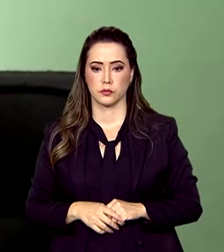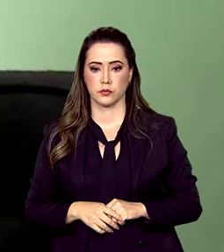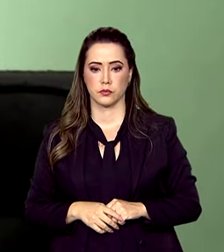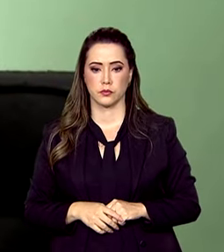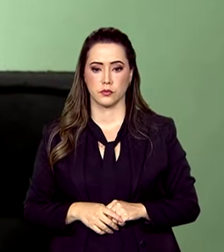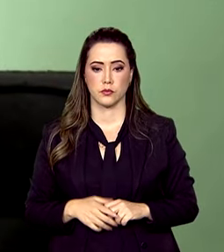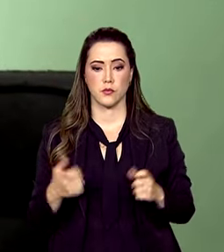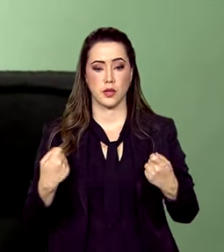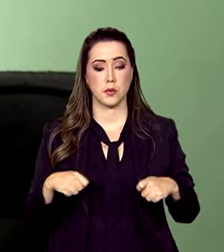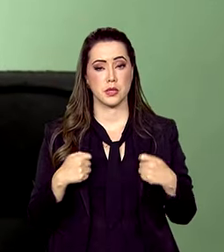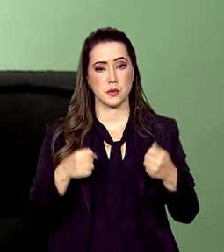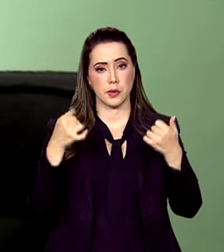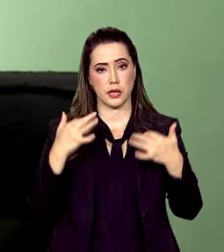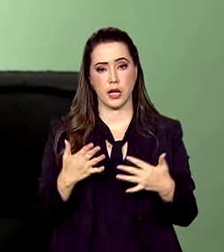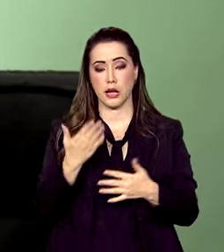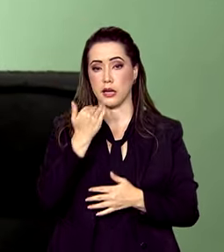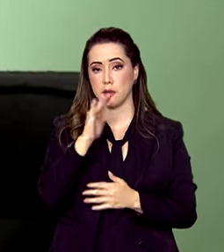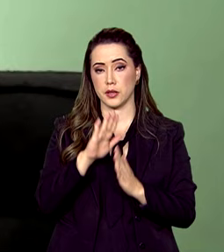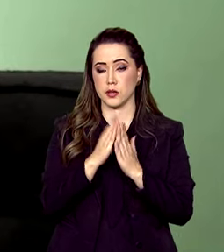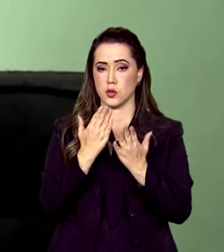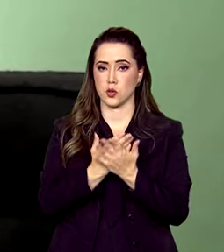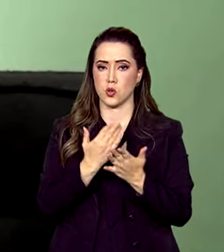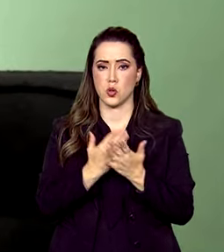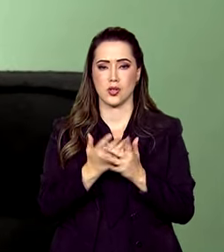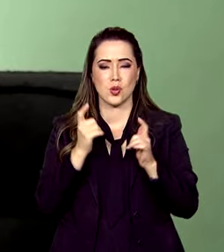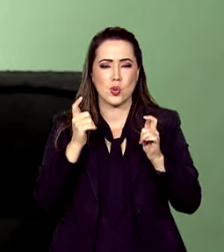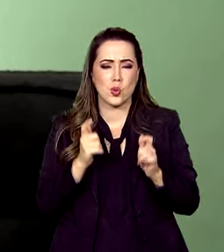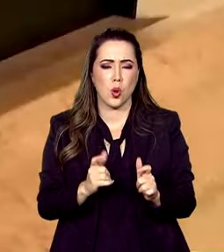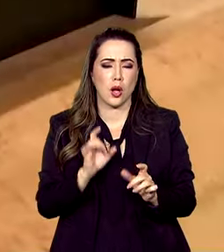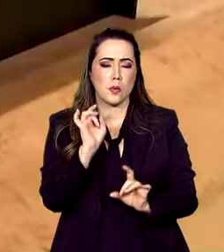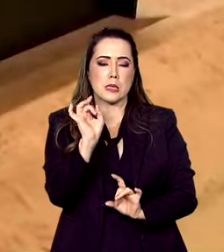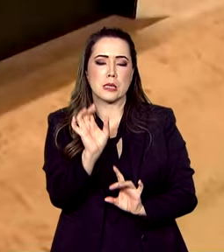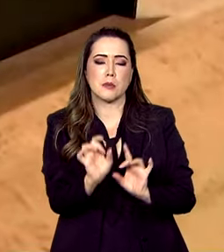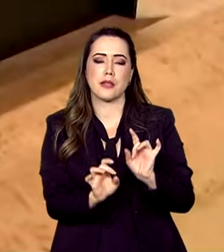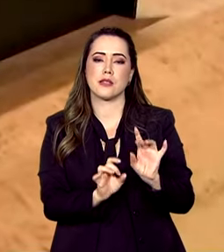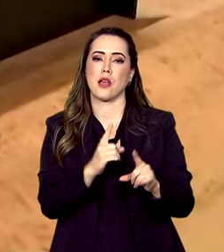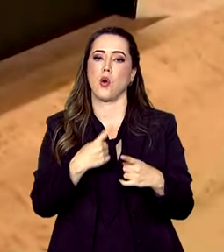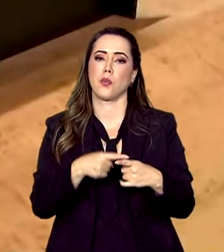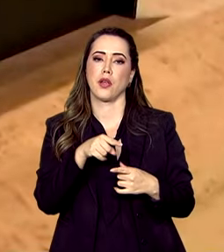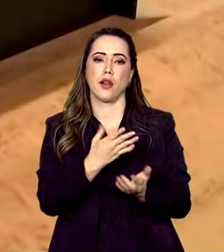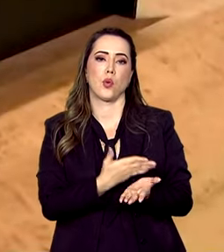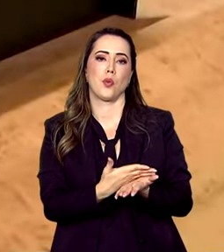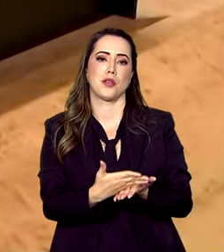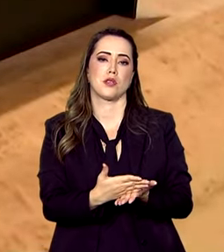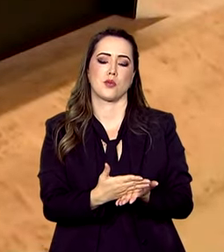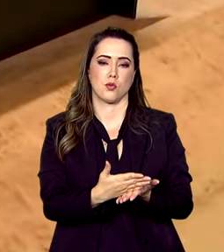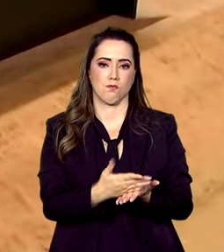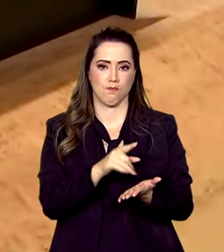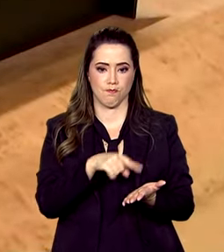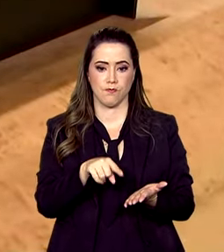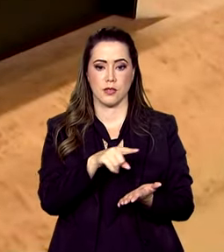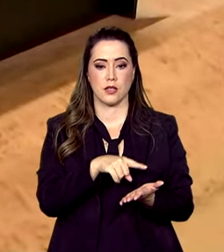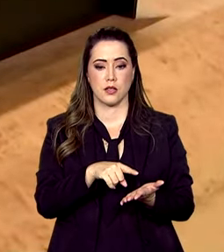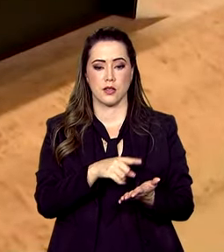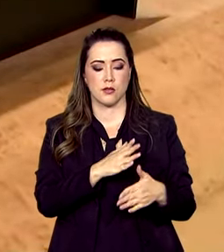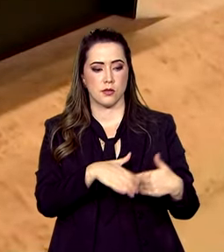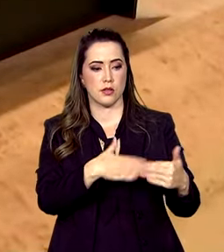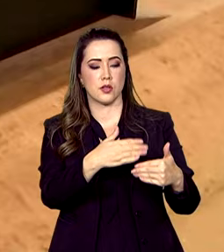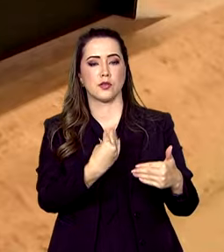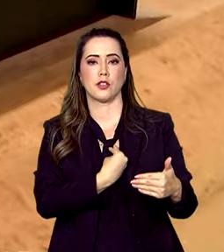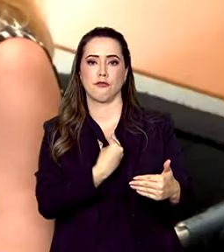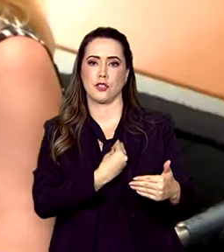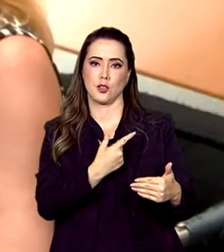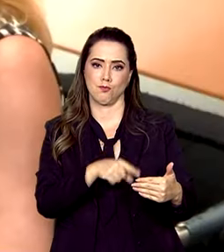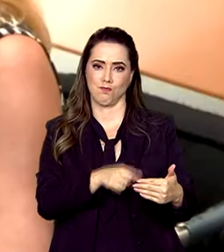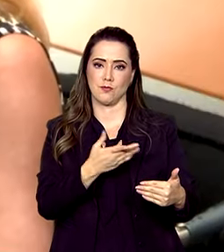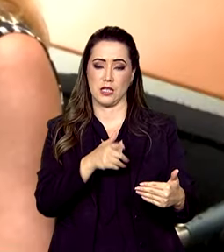alimentação escolar tem um lugar muito especial, porque ela é o começo da carreira e da vida